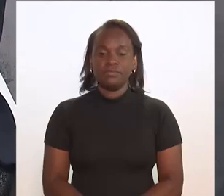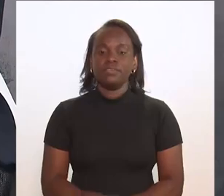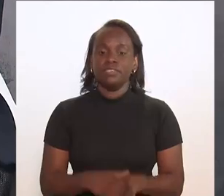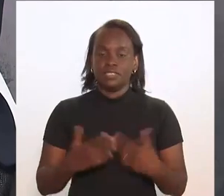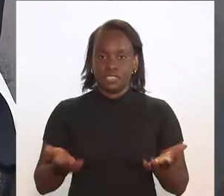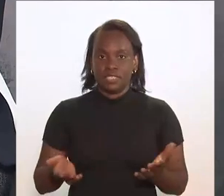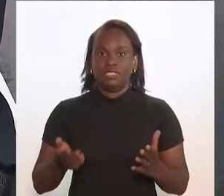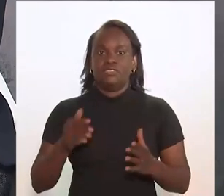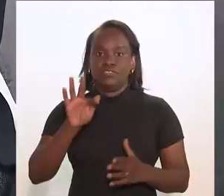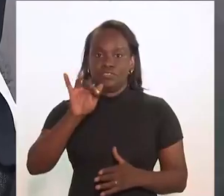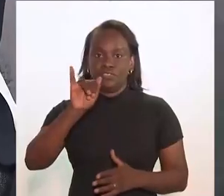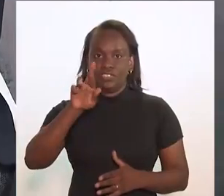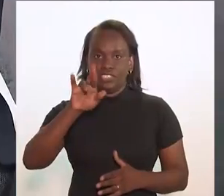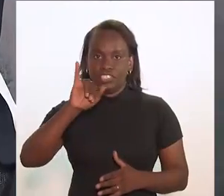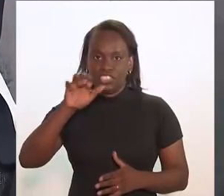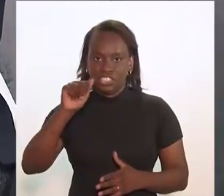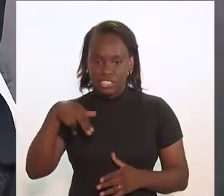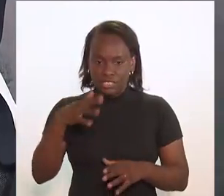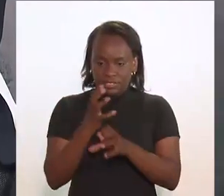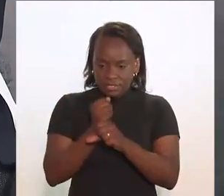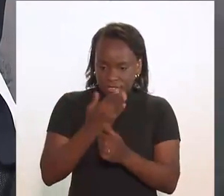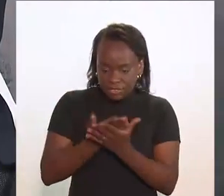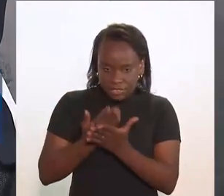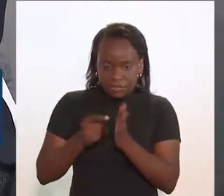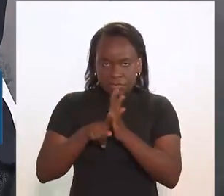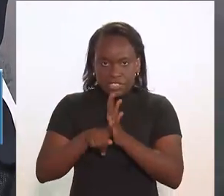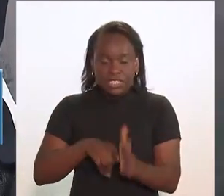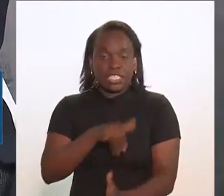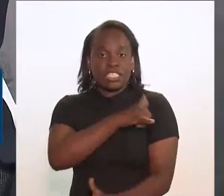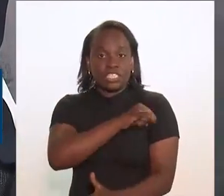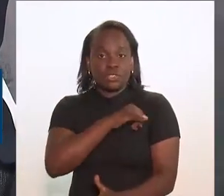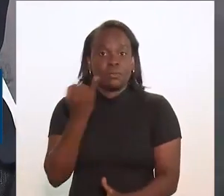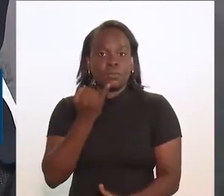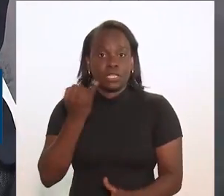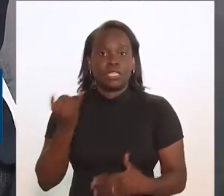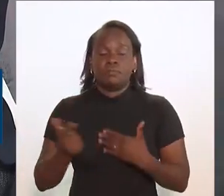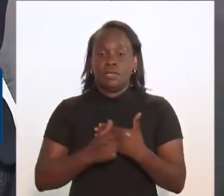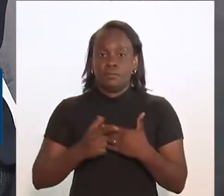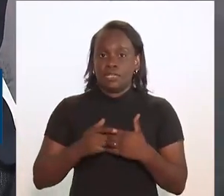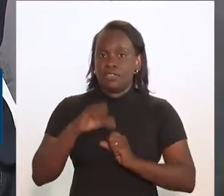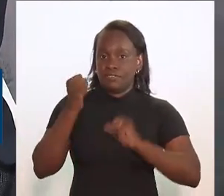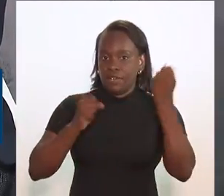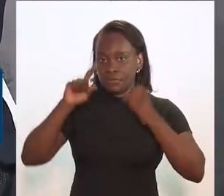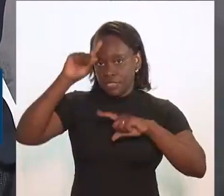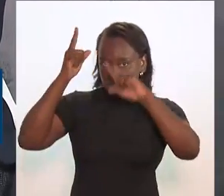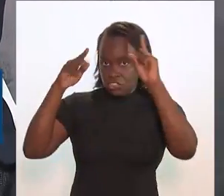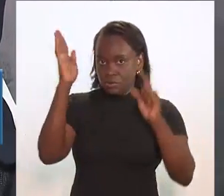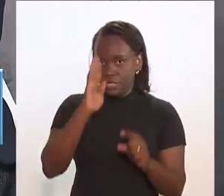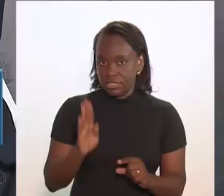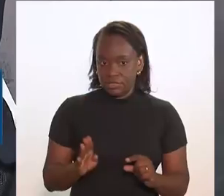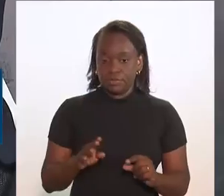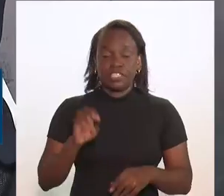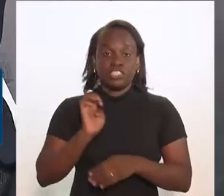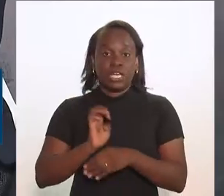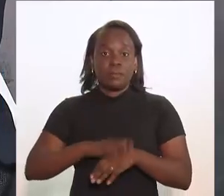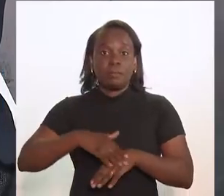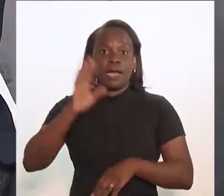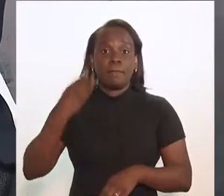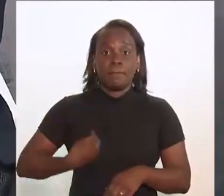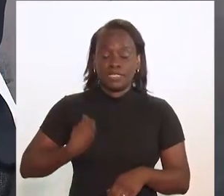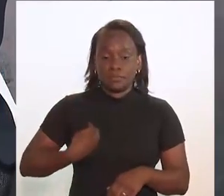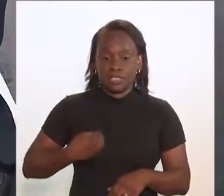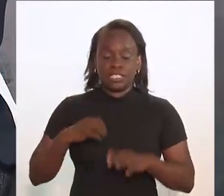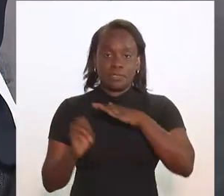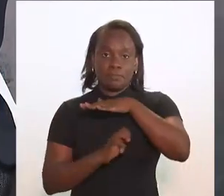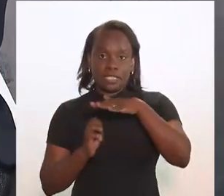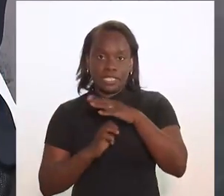De acordo com dados da Firjão, o Rio de Janeiro tem um importante papel na indústria criativa brasileira. É o estado que tem a maior participação